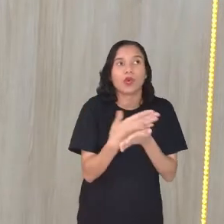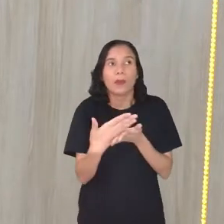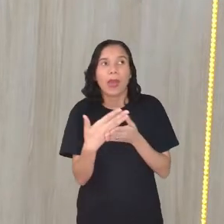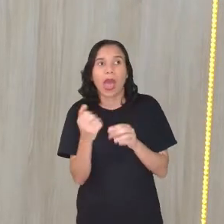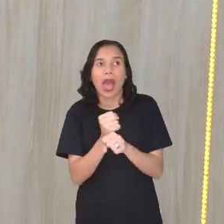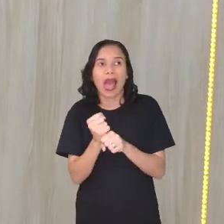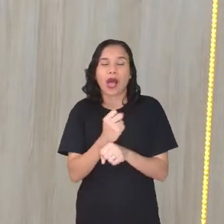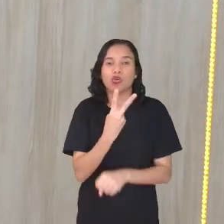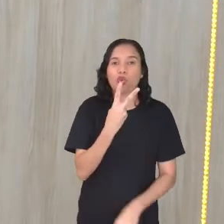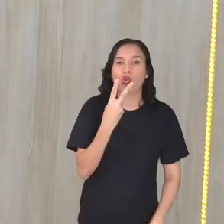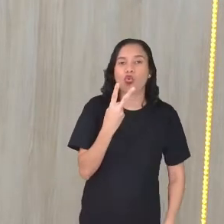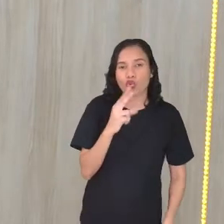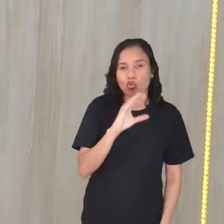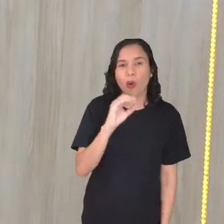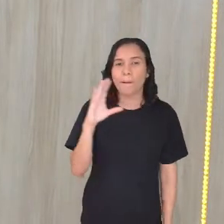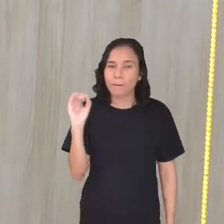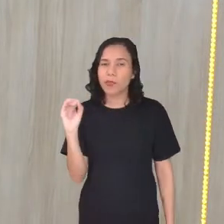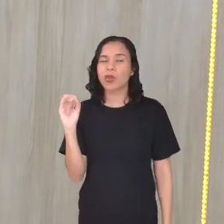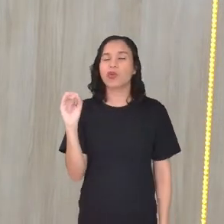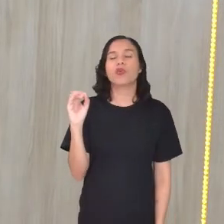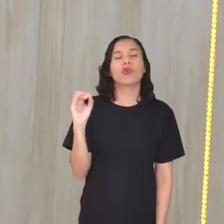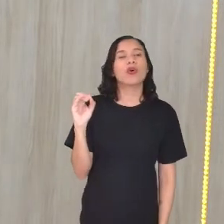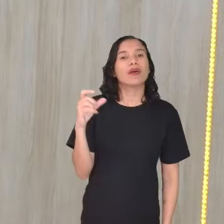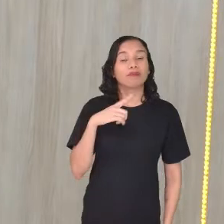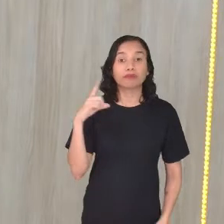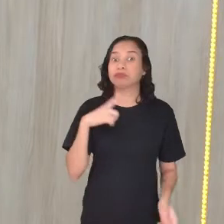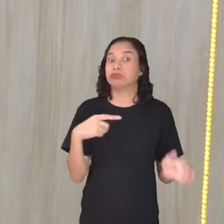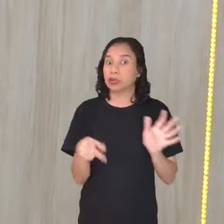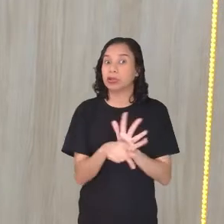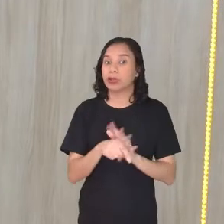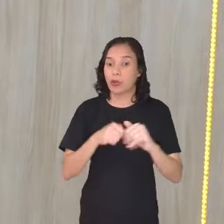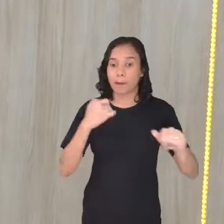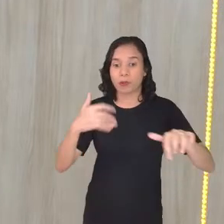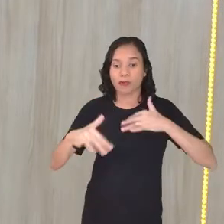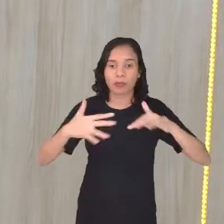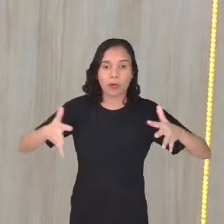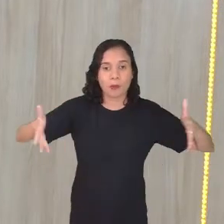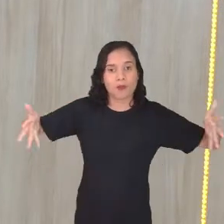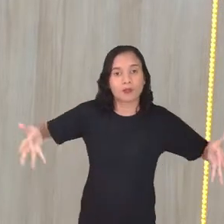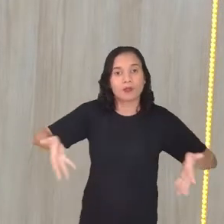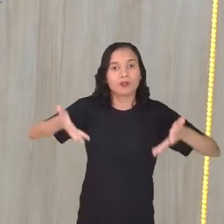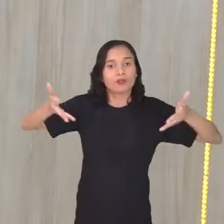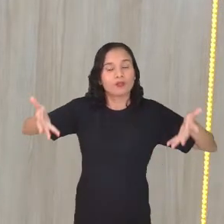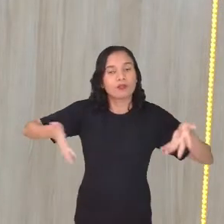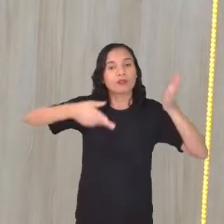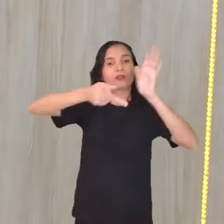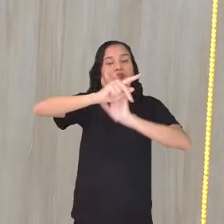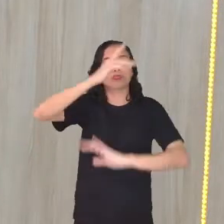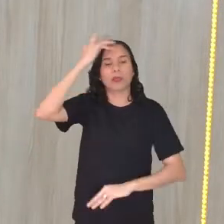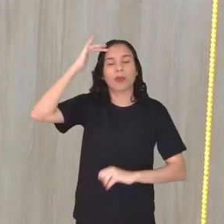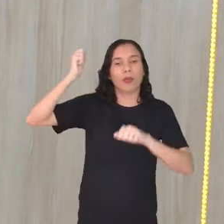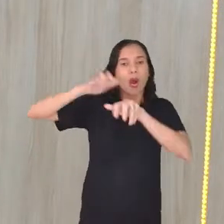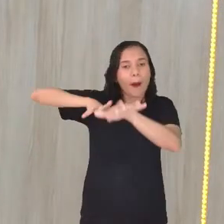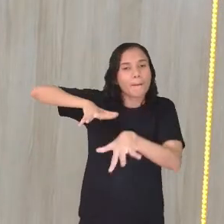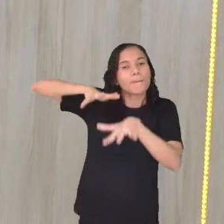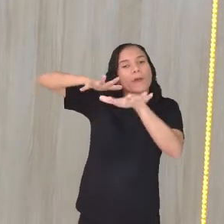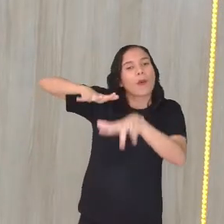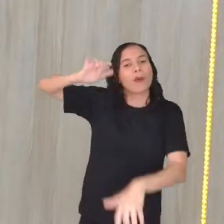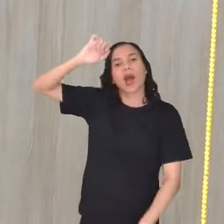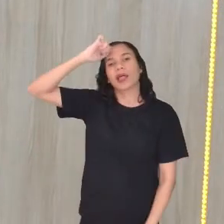2000 e tudo mais, existia um movimento muito grande, né? À frente aí dos movimentos negros, onde tinham